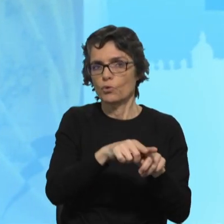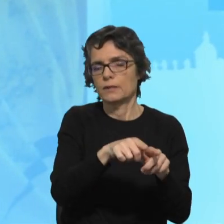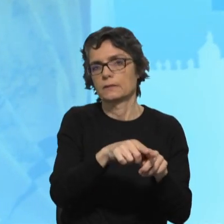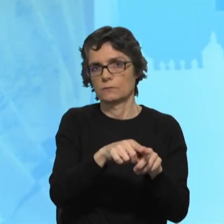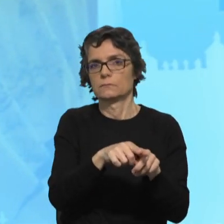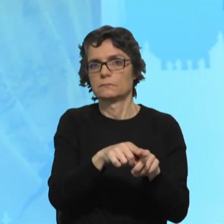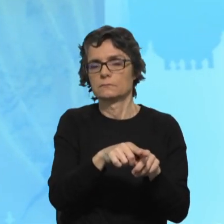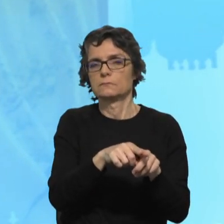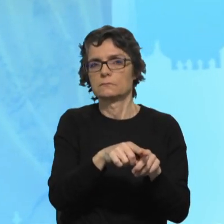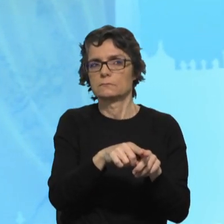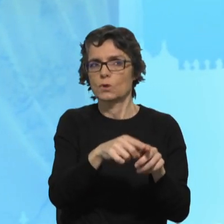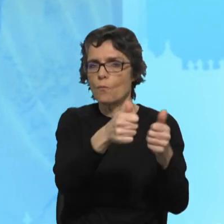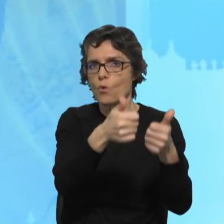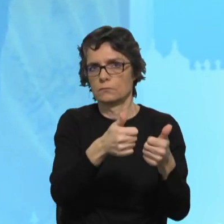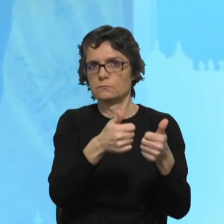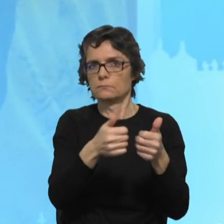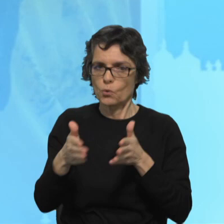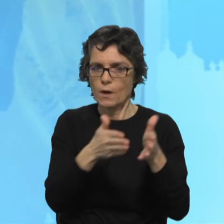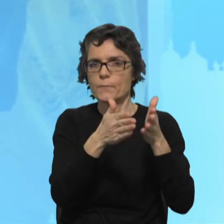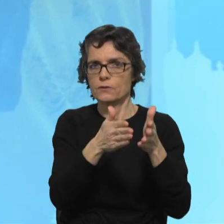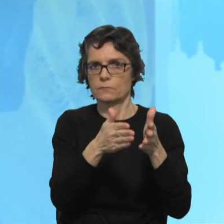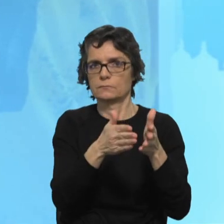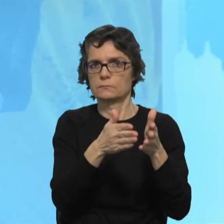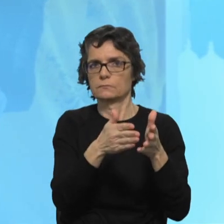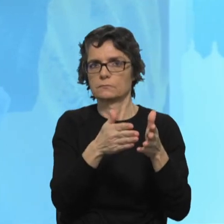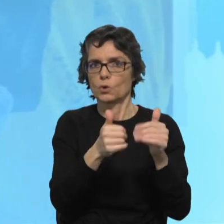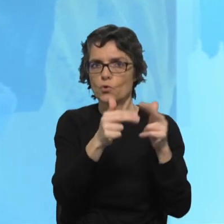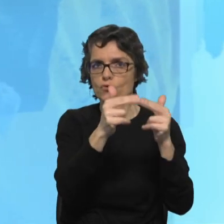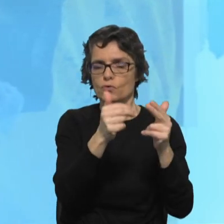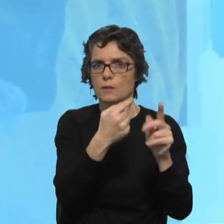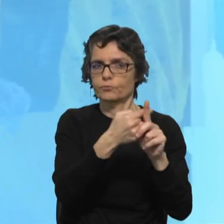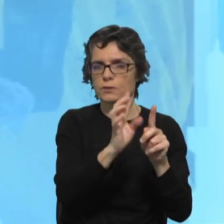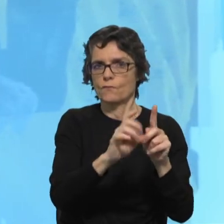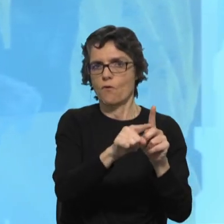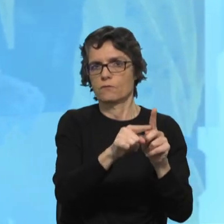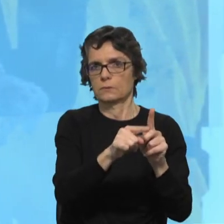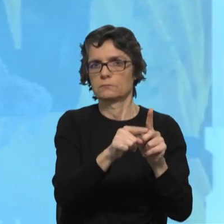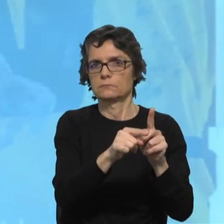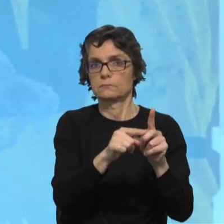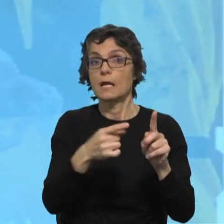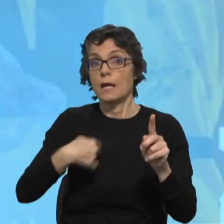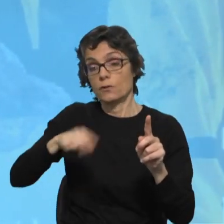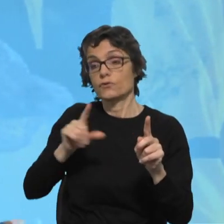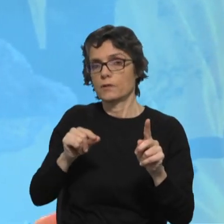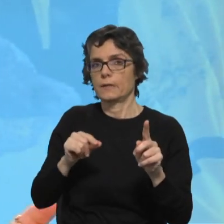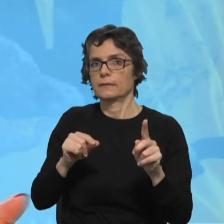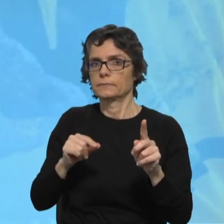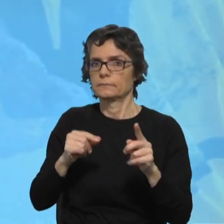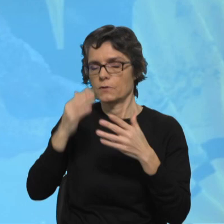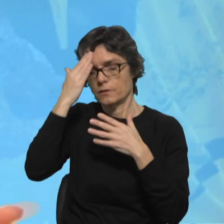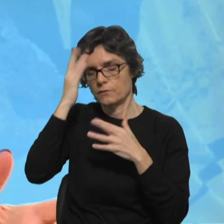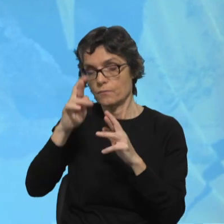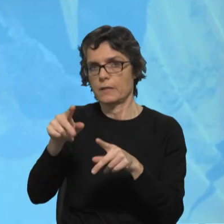todos podermos votar e fazer escolhas de realmente podermos ir, não, queremos ir, e irmos efetivamente votar, não é? Porque essa é uma das grandes